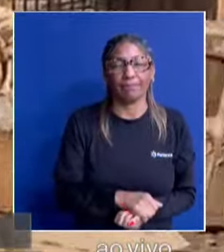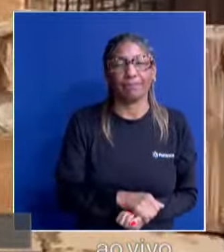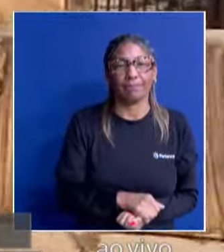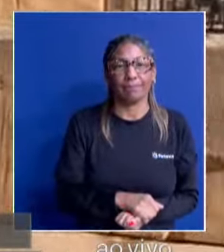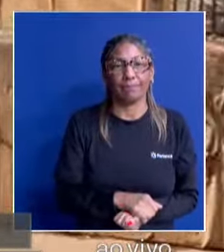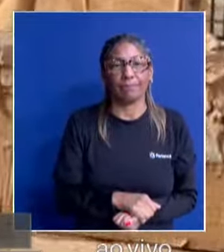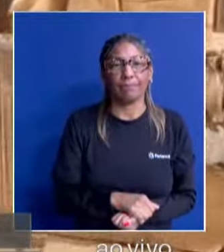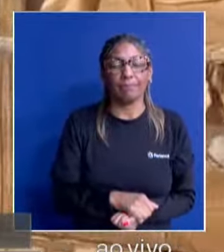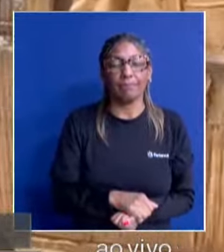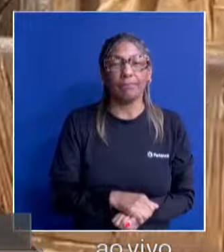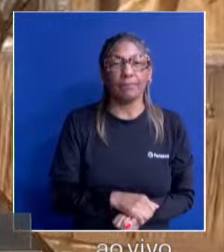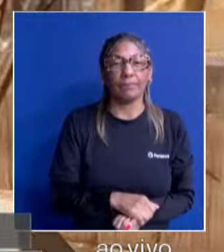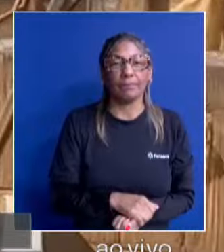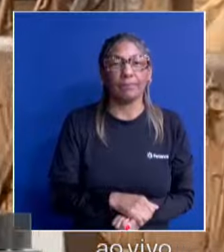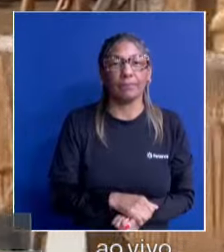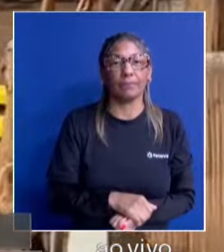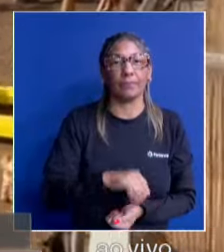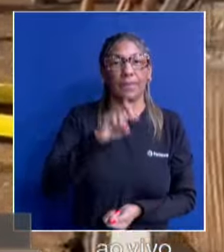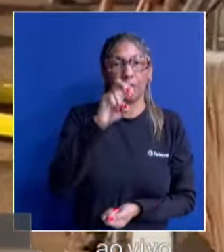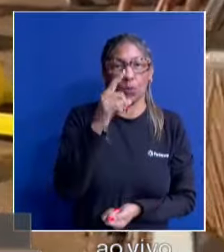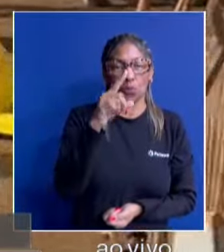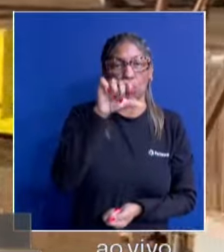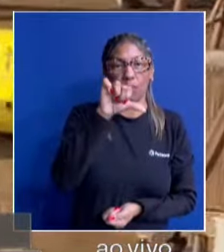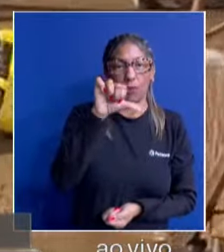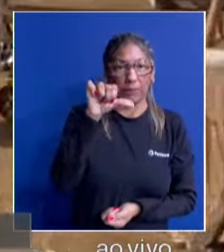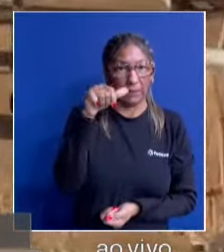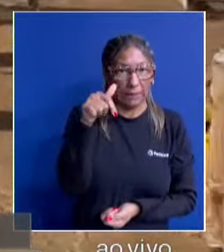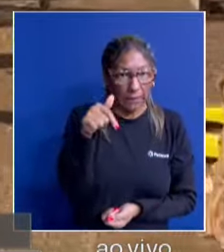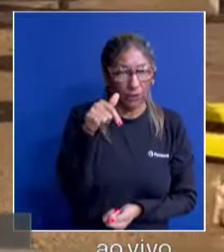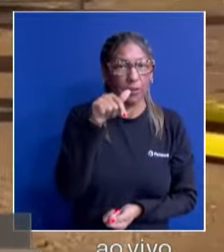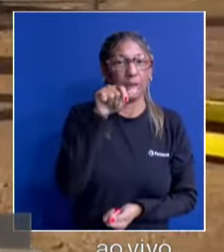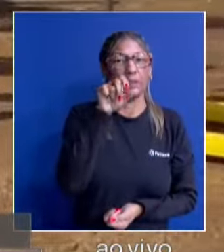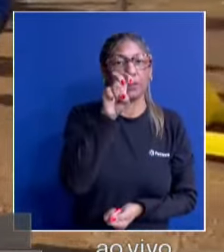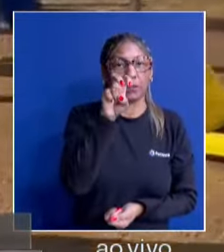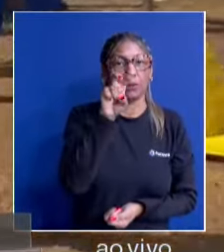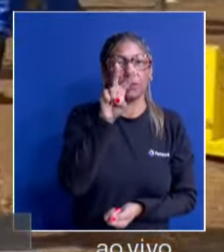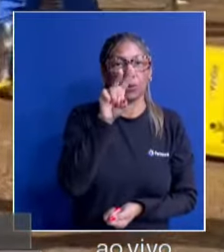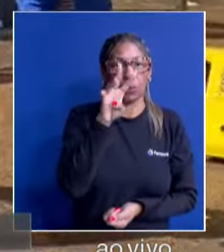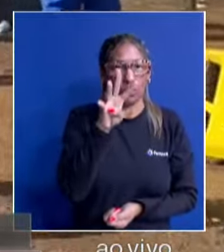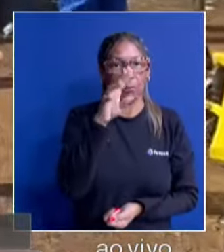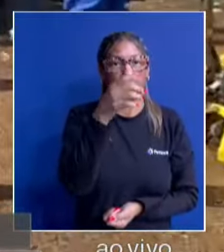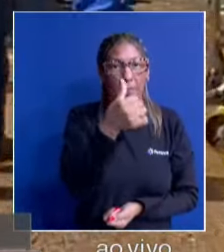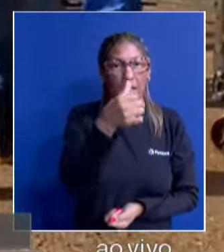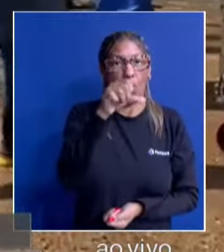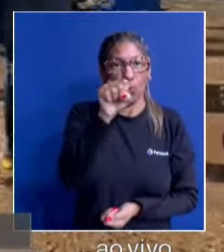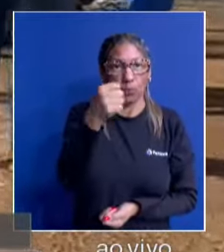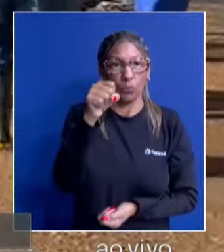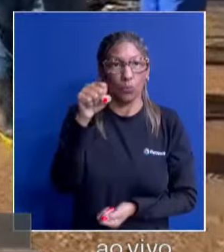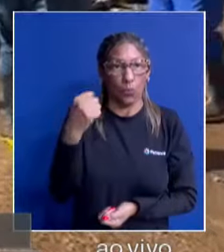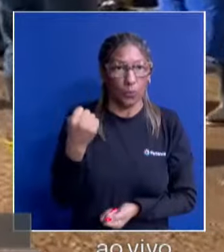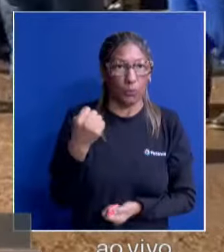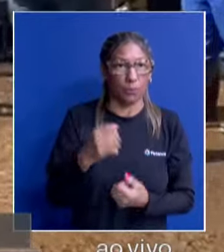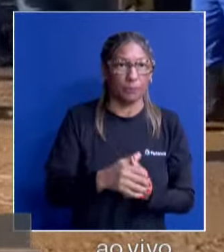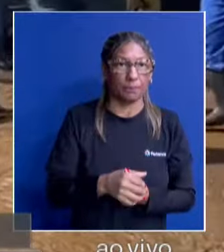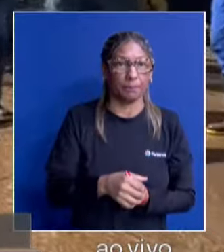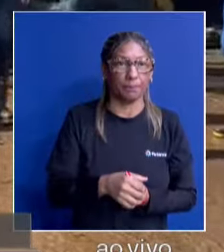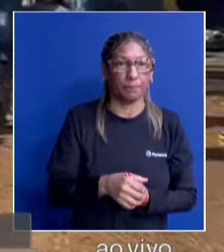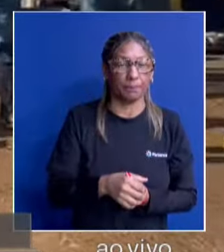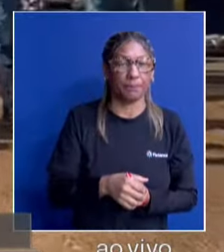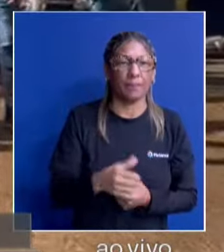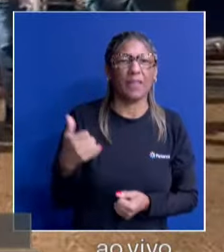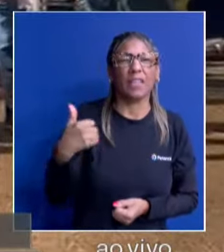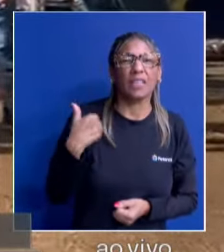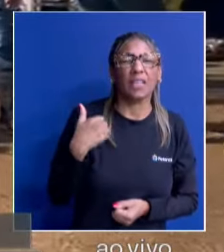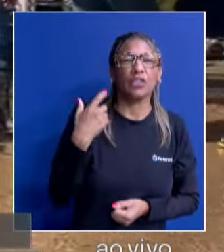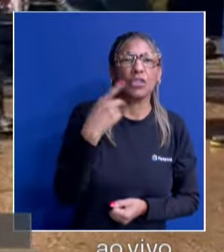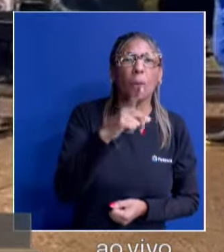informação? O contato é 51997-524-6888. Quantos anos ele tem? Qual é a idade